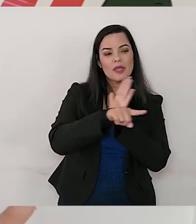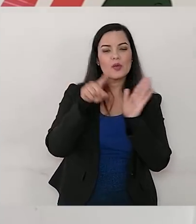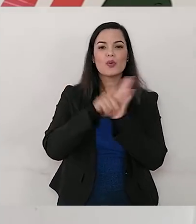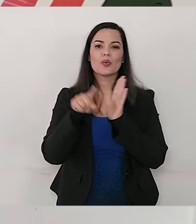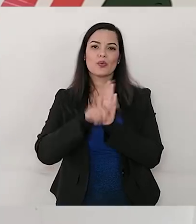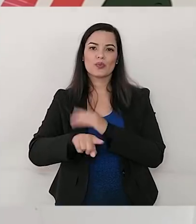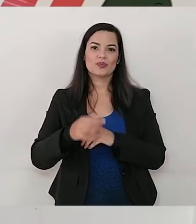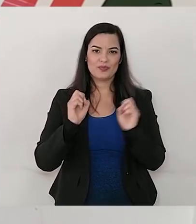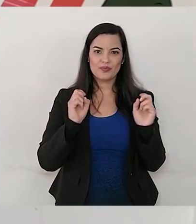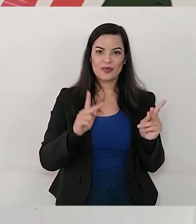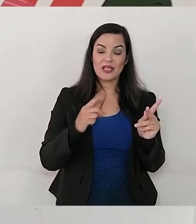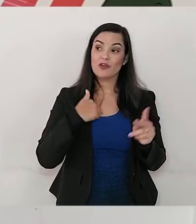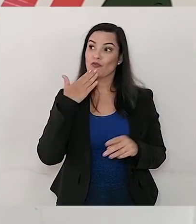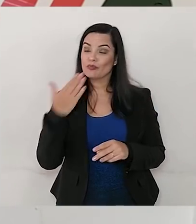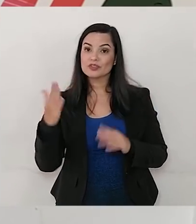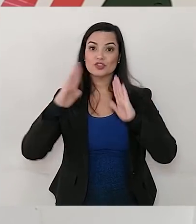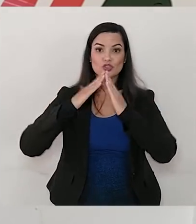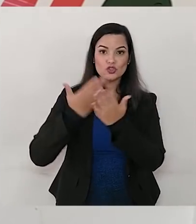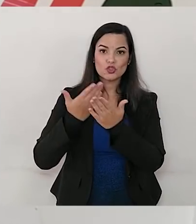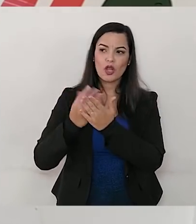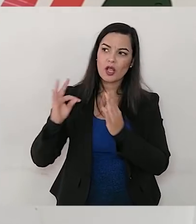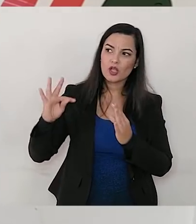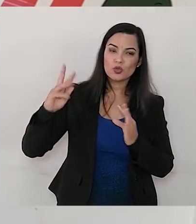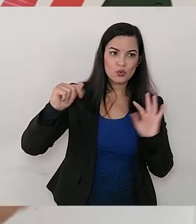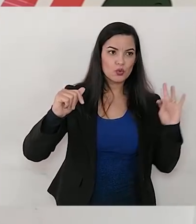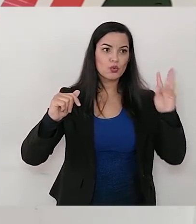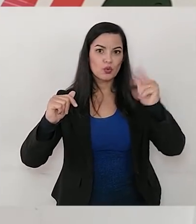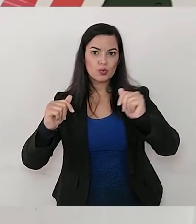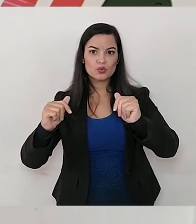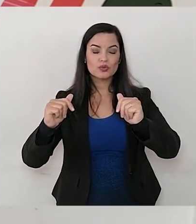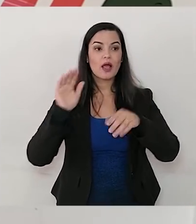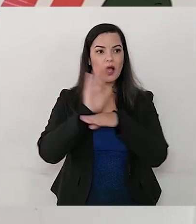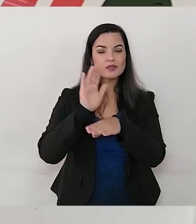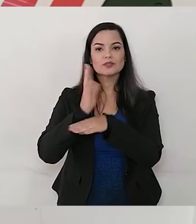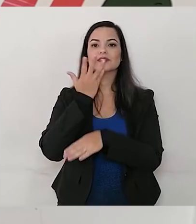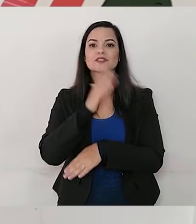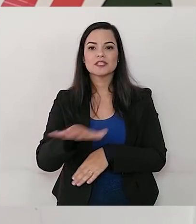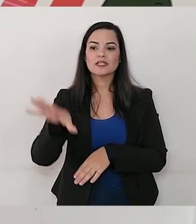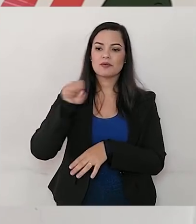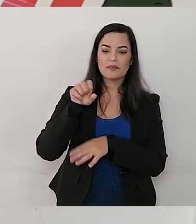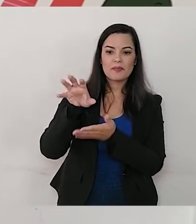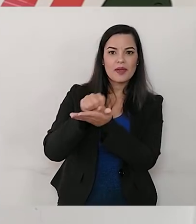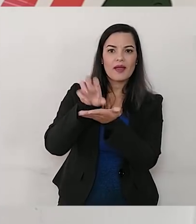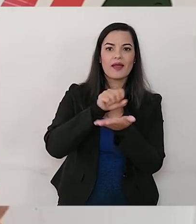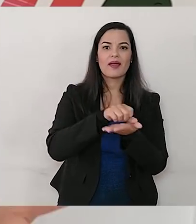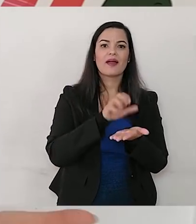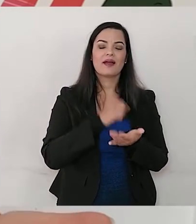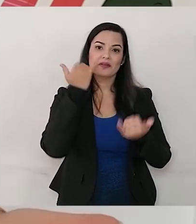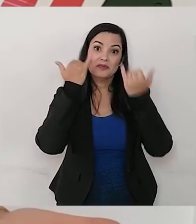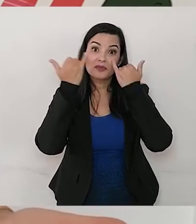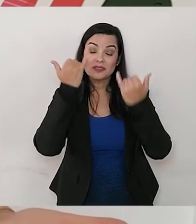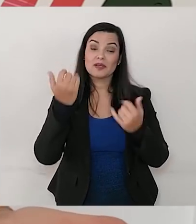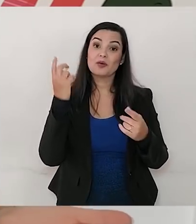curiosidades, eu peço auxílio aí das escolas, dos professores, para coletarem essas informações das crianças, porque é muito